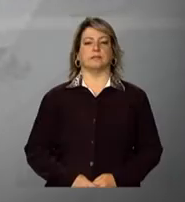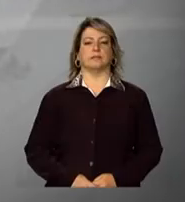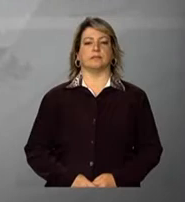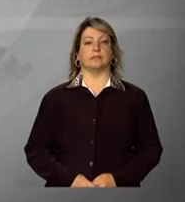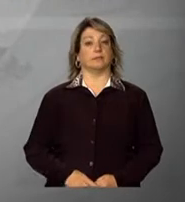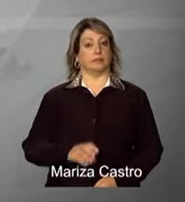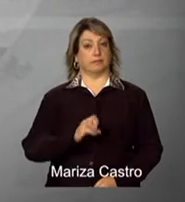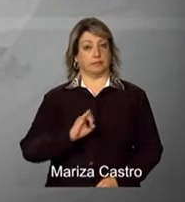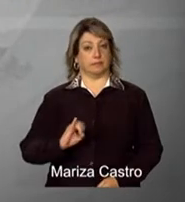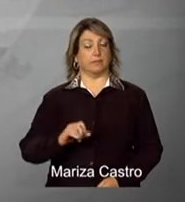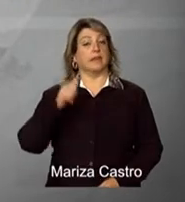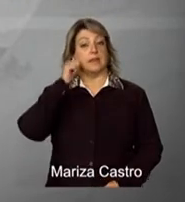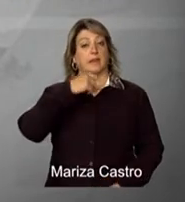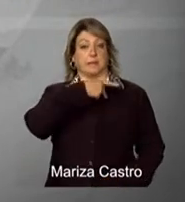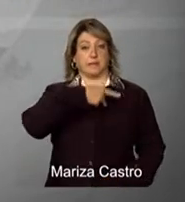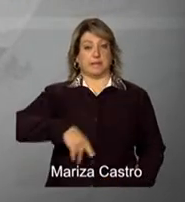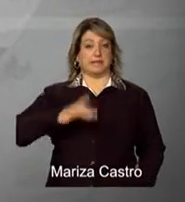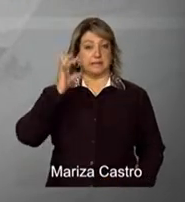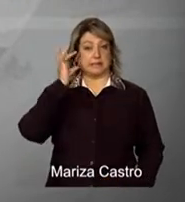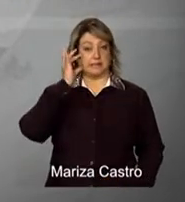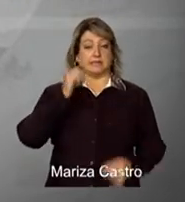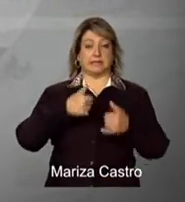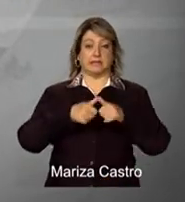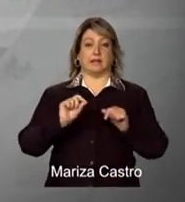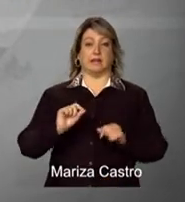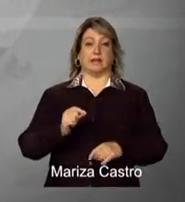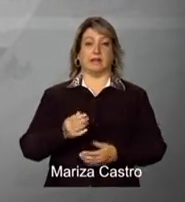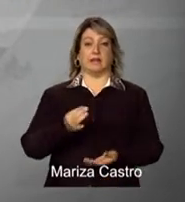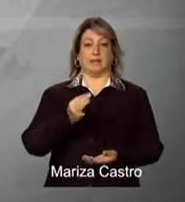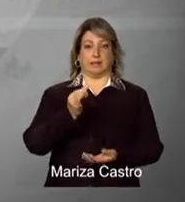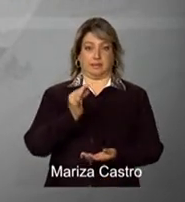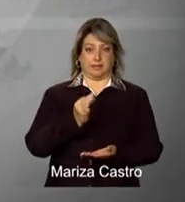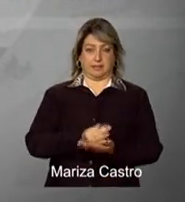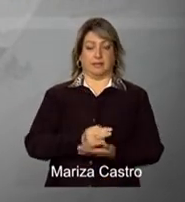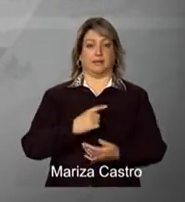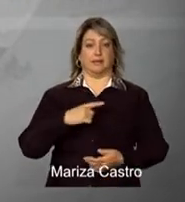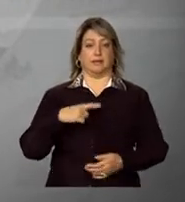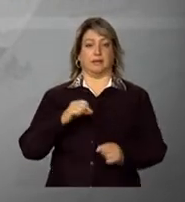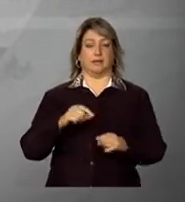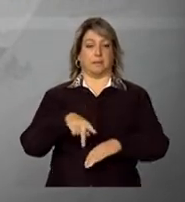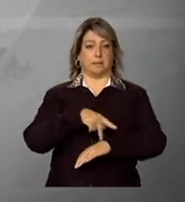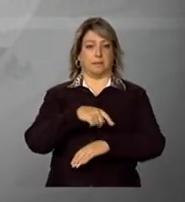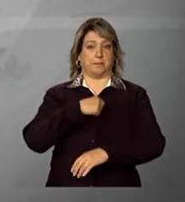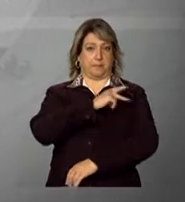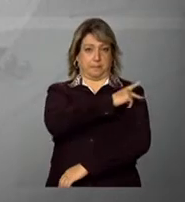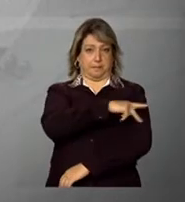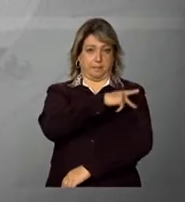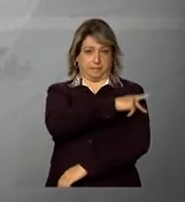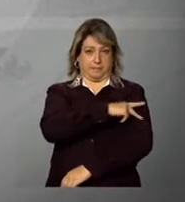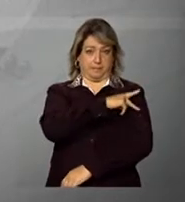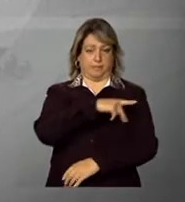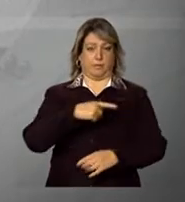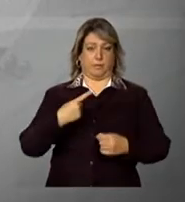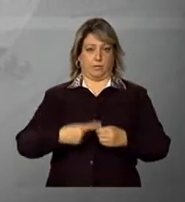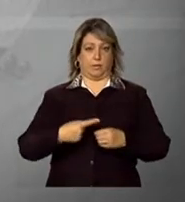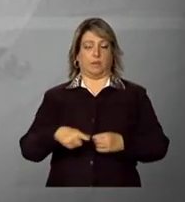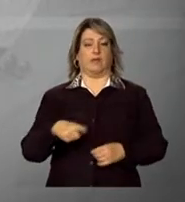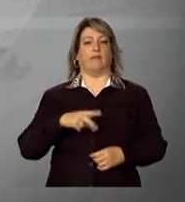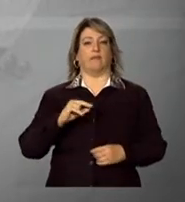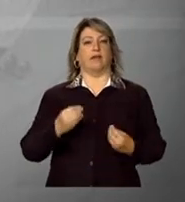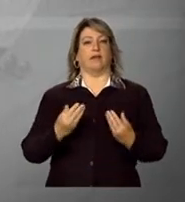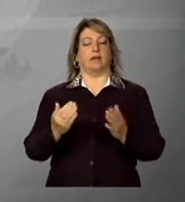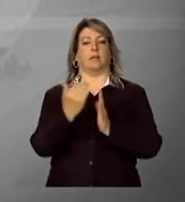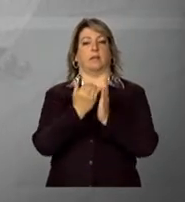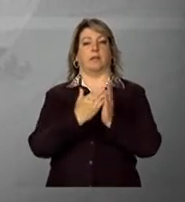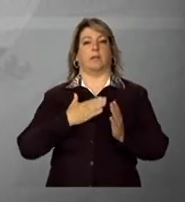Olá, a presidenta Dilma Rousseff está em Teresina, no Piauí. Ela vai entregar apartamentos do programa Minha Casa Minha Vida